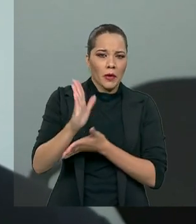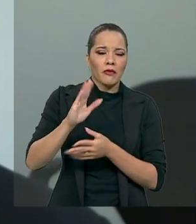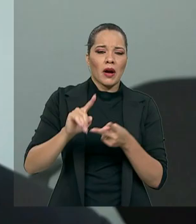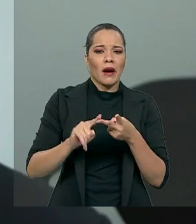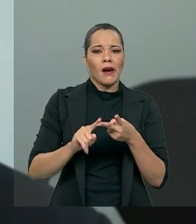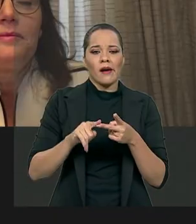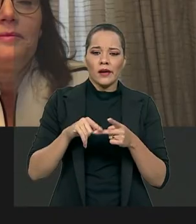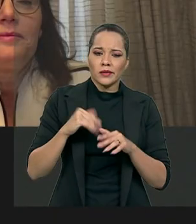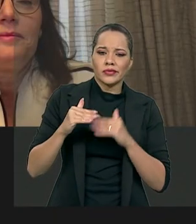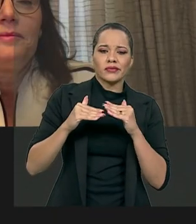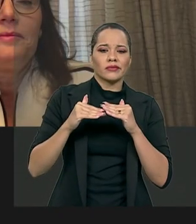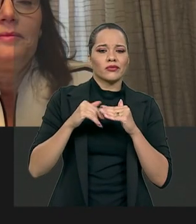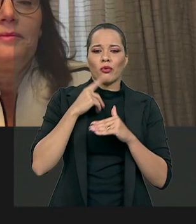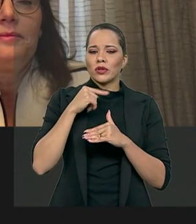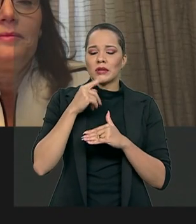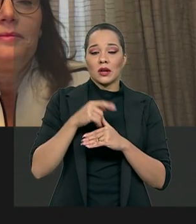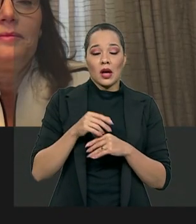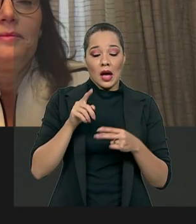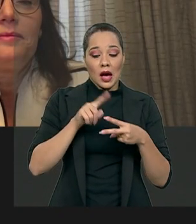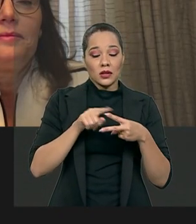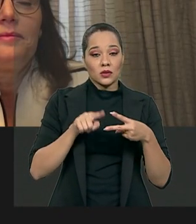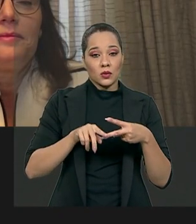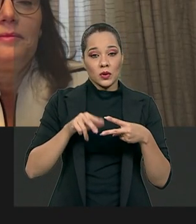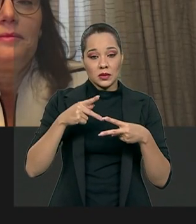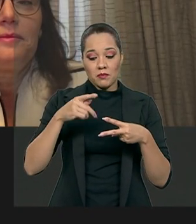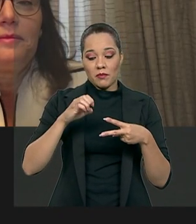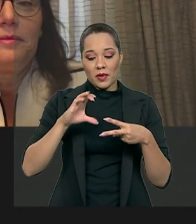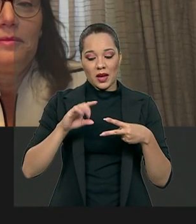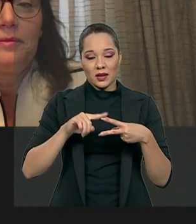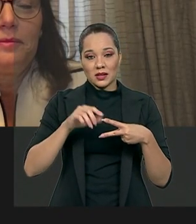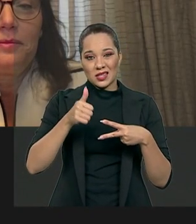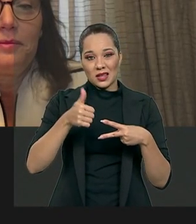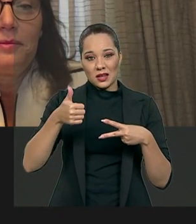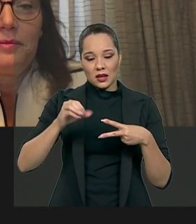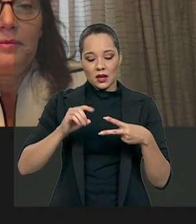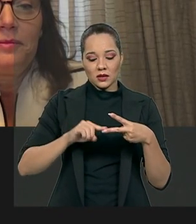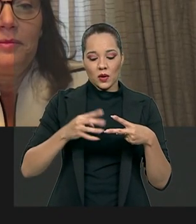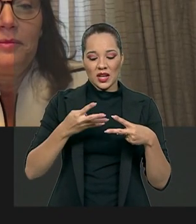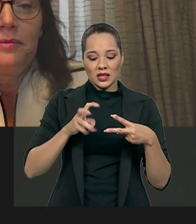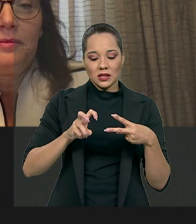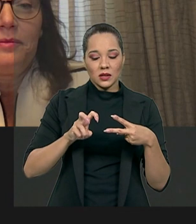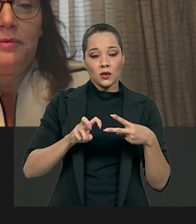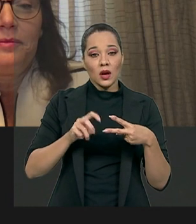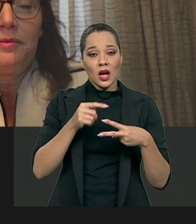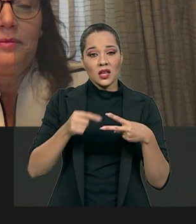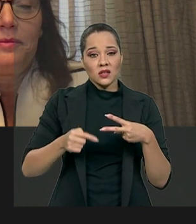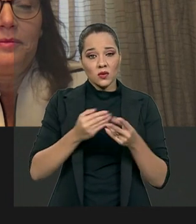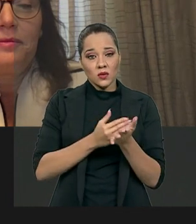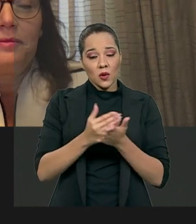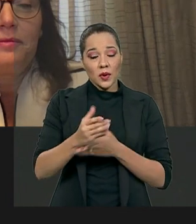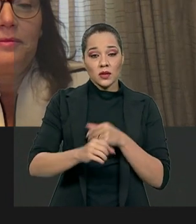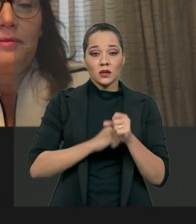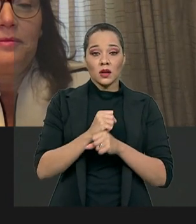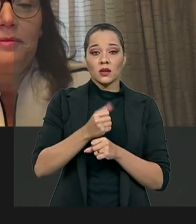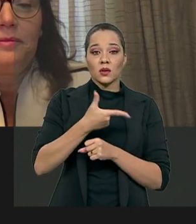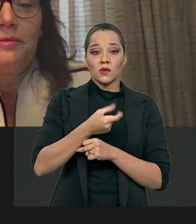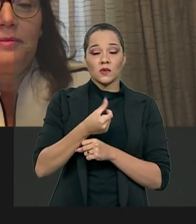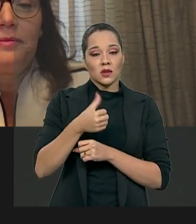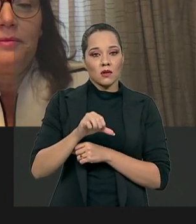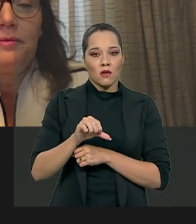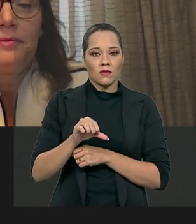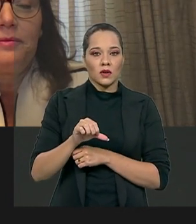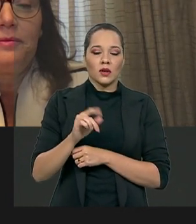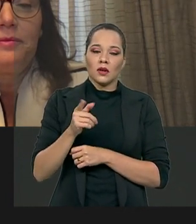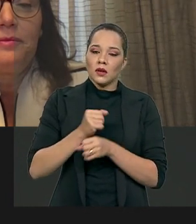não avançamos. As duas PECs, a 110 e a 45, são do início de 2019. Então, nós tivemos